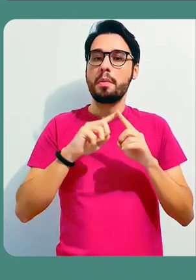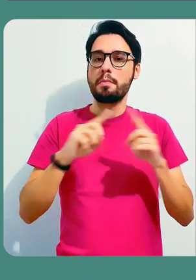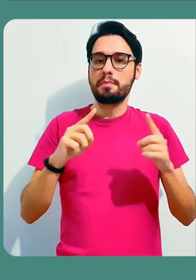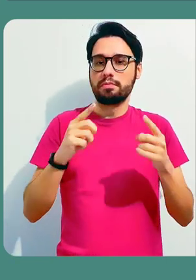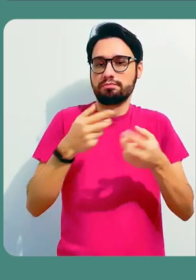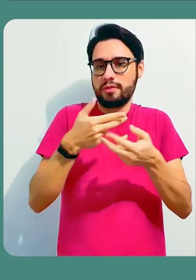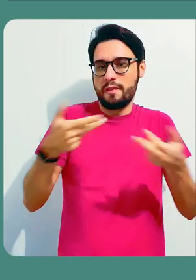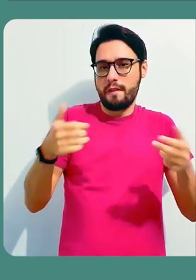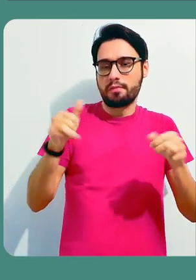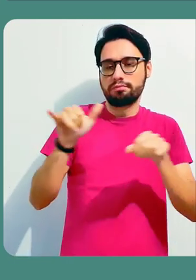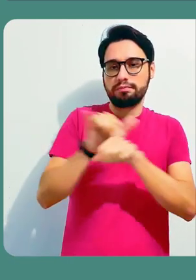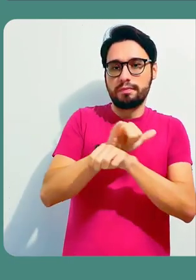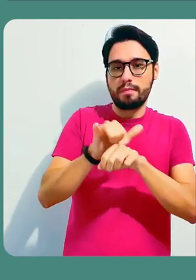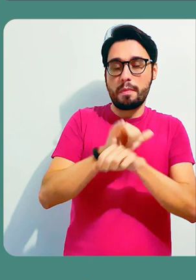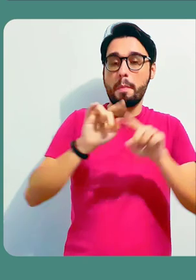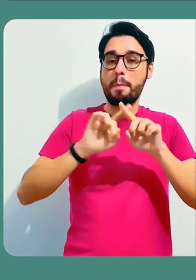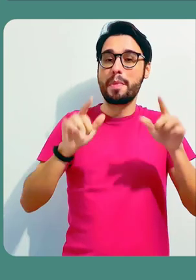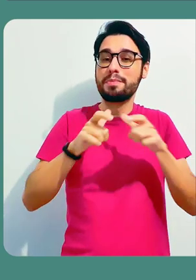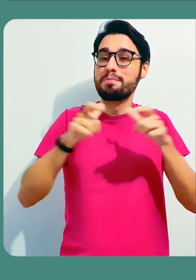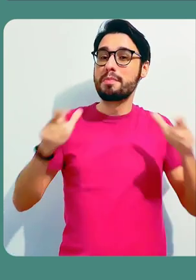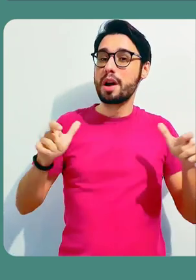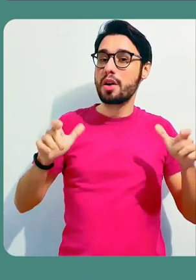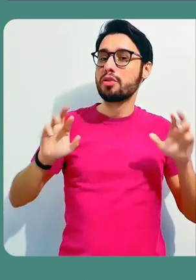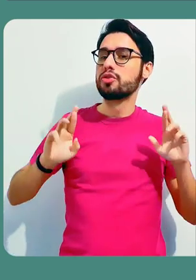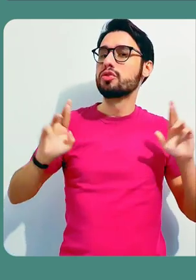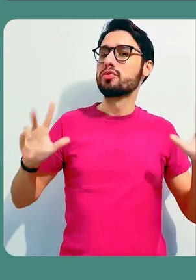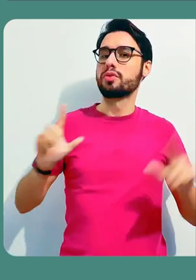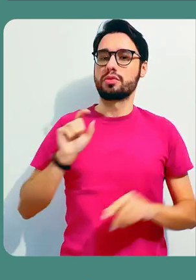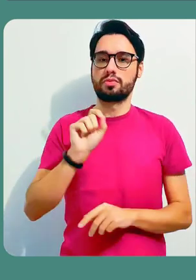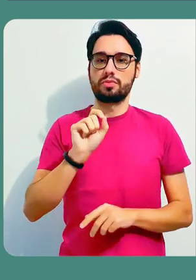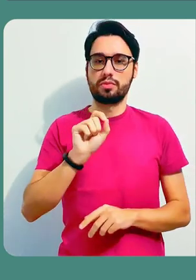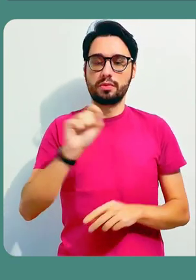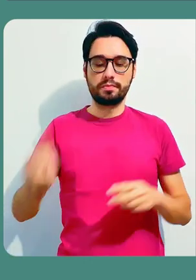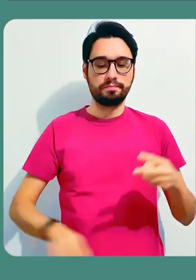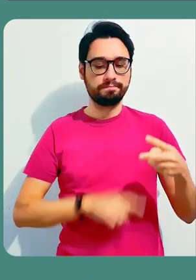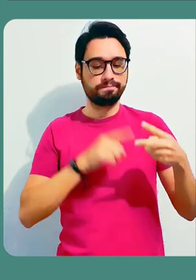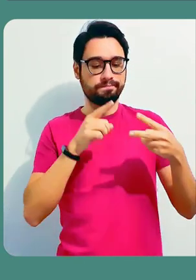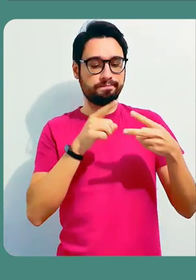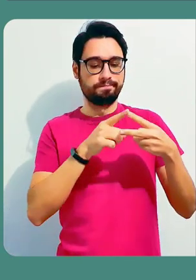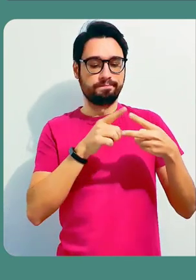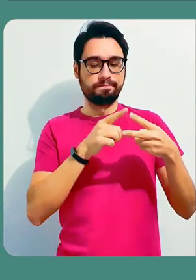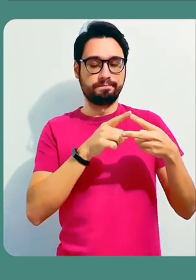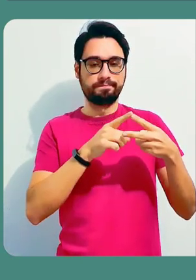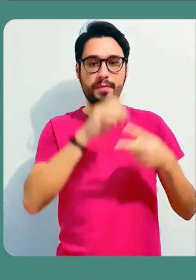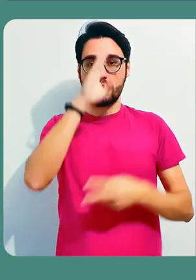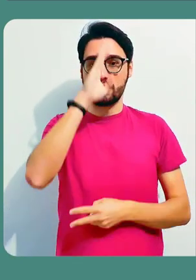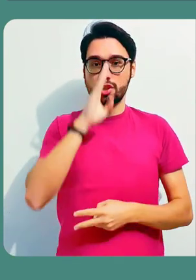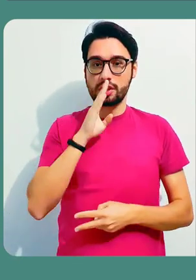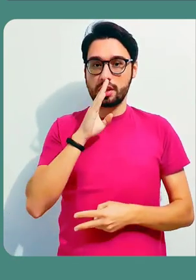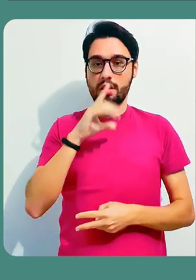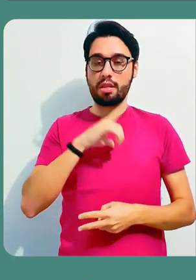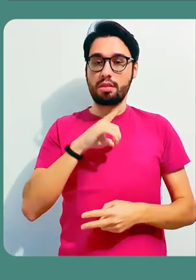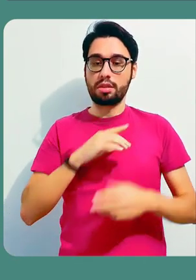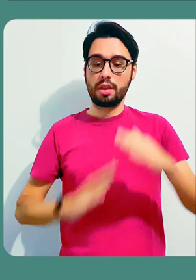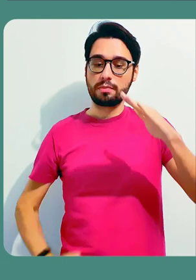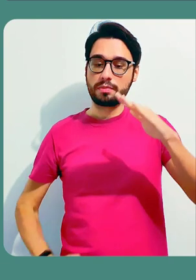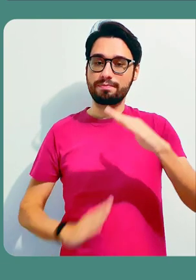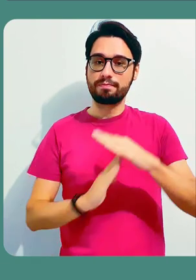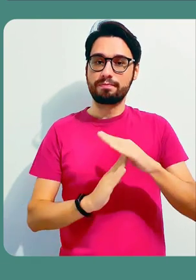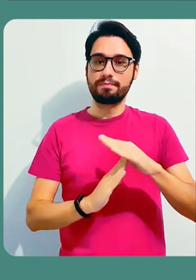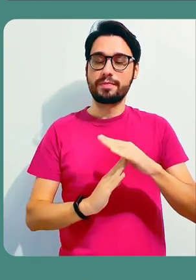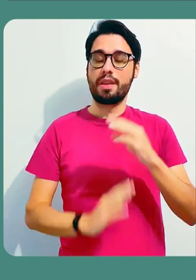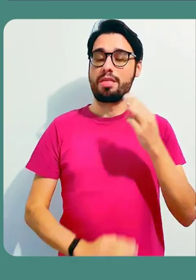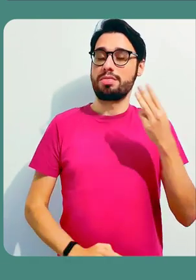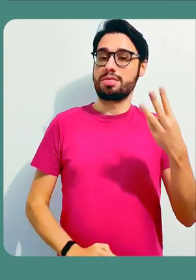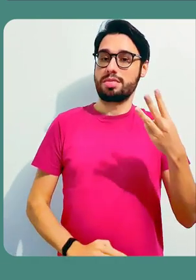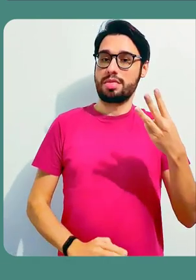paga. As duas contas, elas são bastante similares em termos de ferramenta, mas a grande diferença é que na conta gratuita